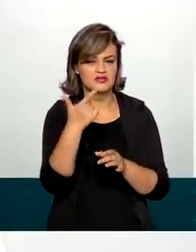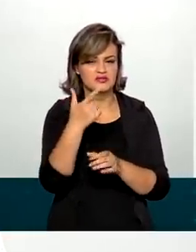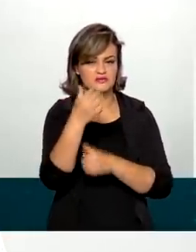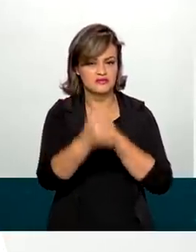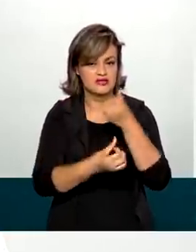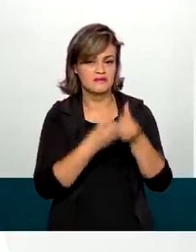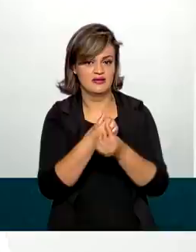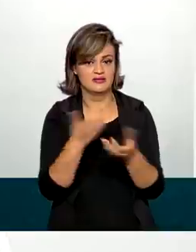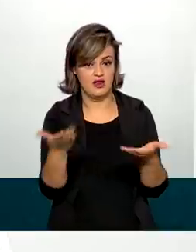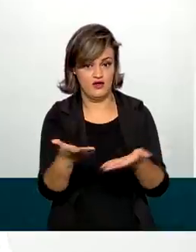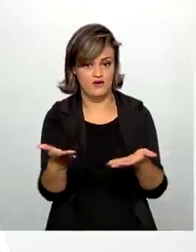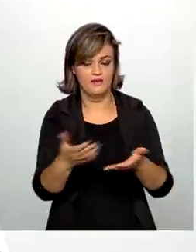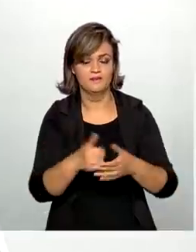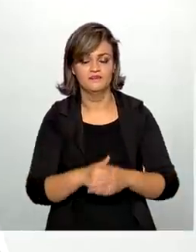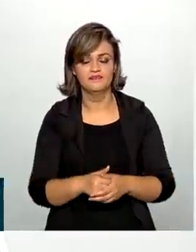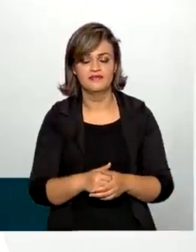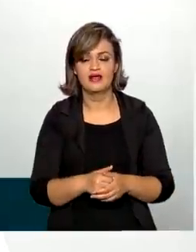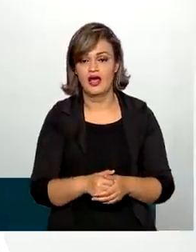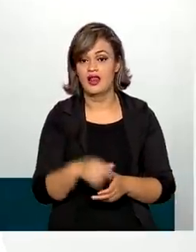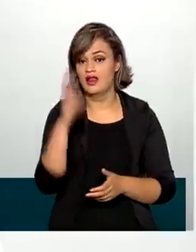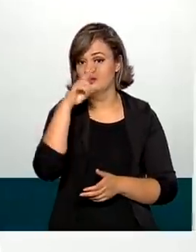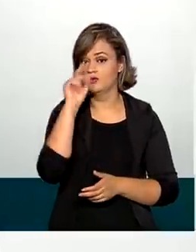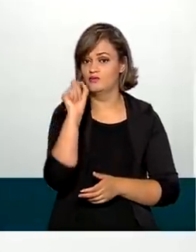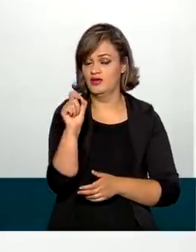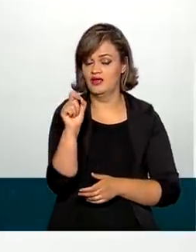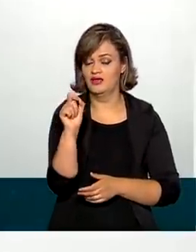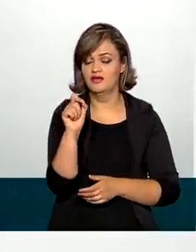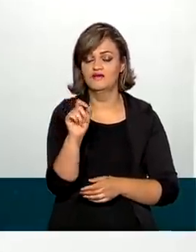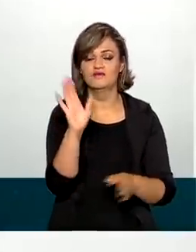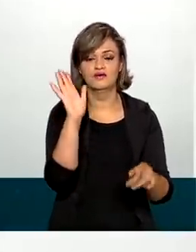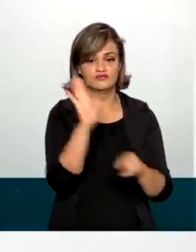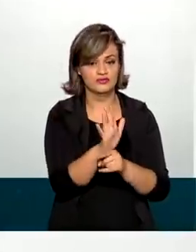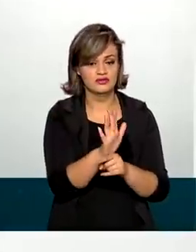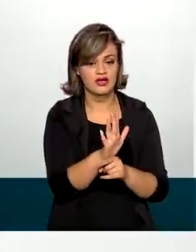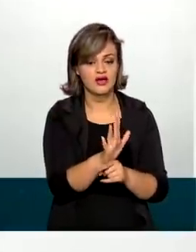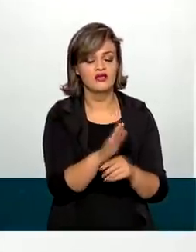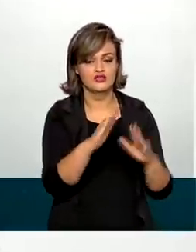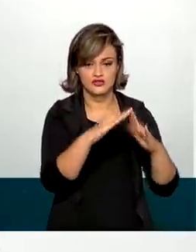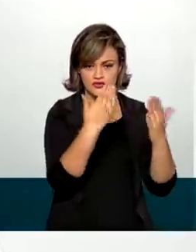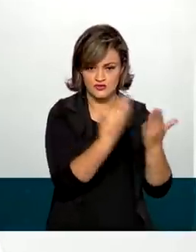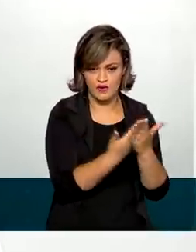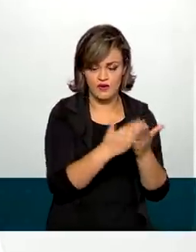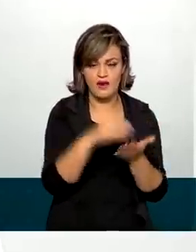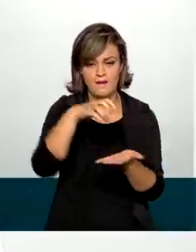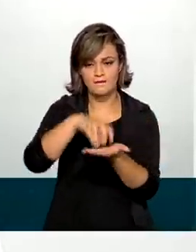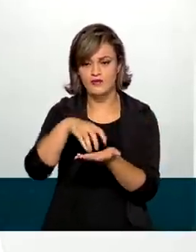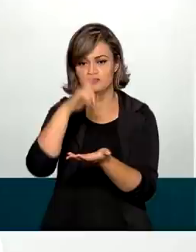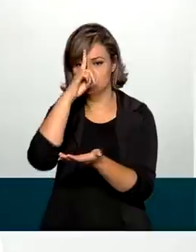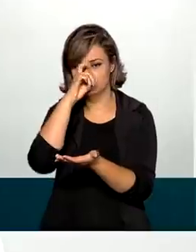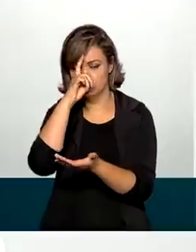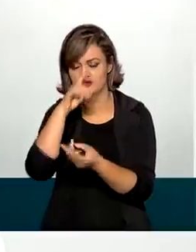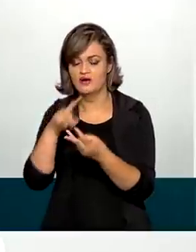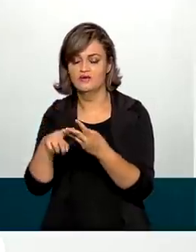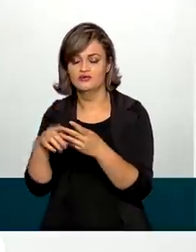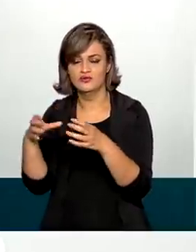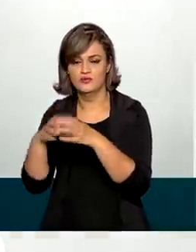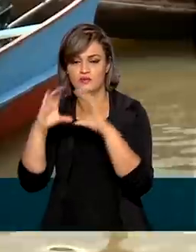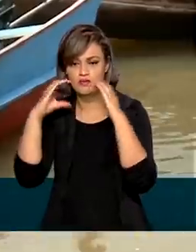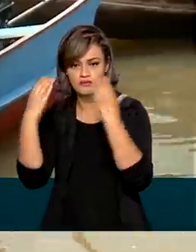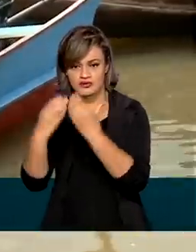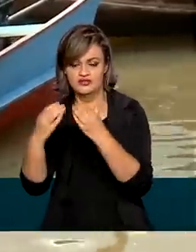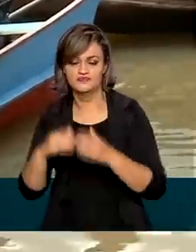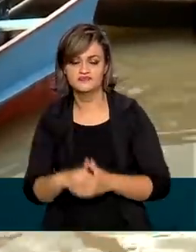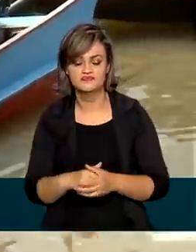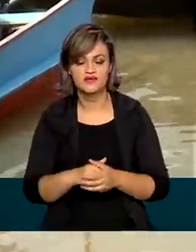2021. Vale lembrar que serão atendidas também escolas, postos de saúde e centros comunitários.